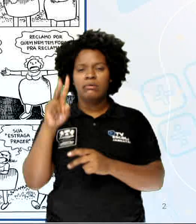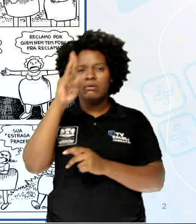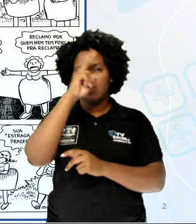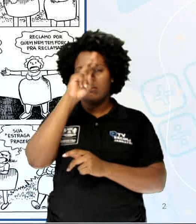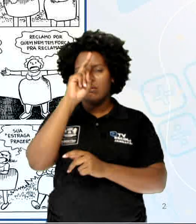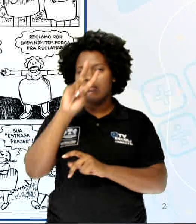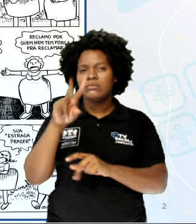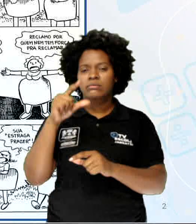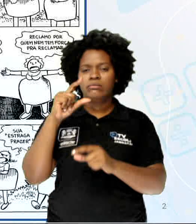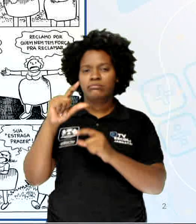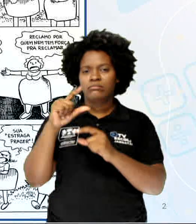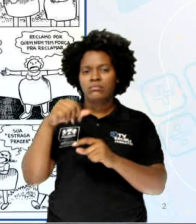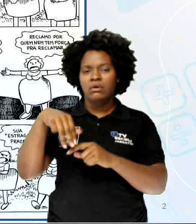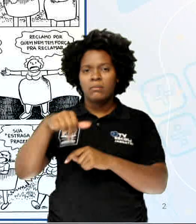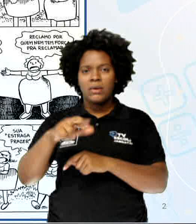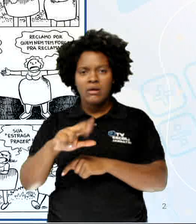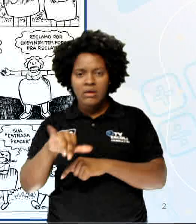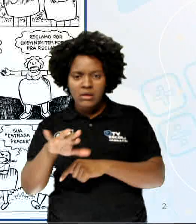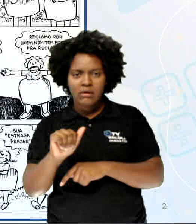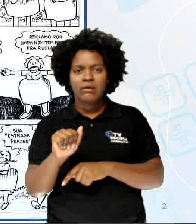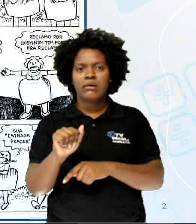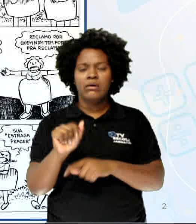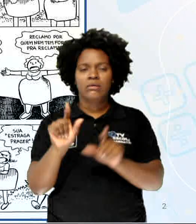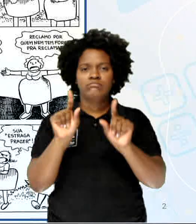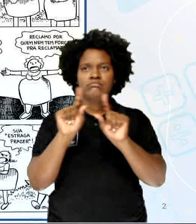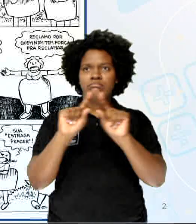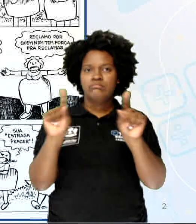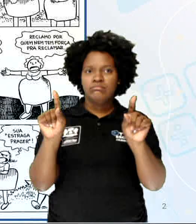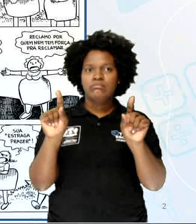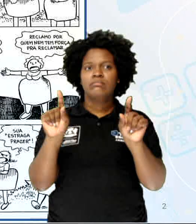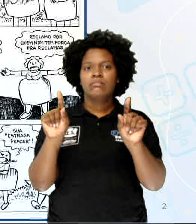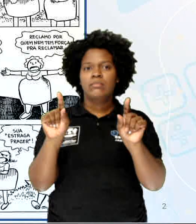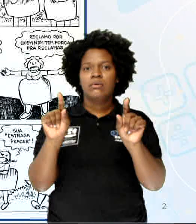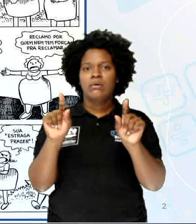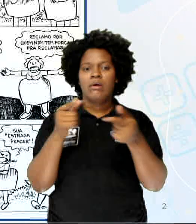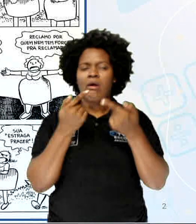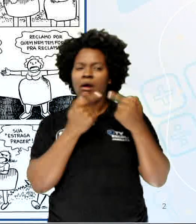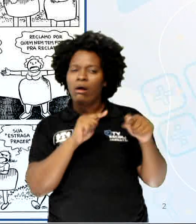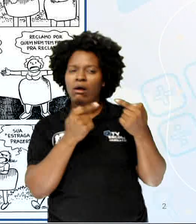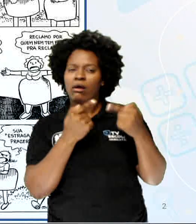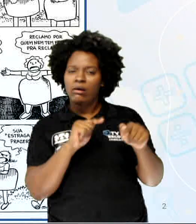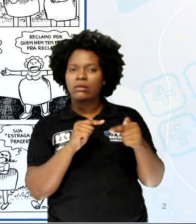aqui de Maria, cujo título em especial é Reclame,